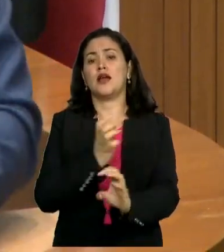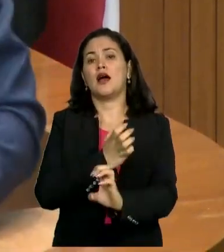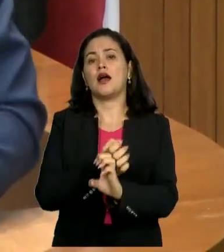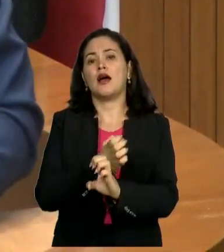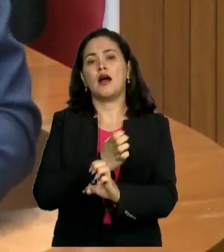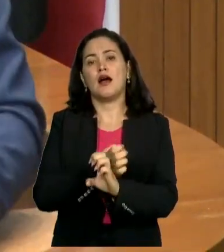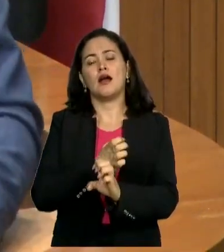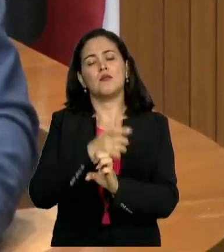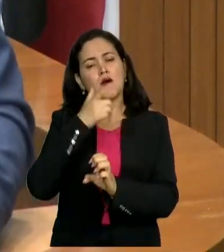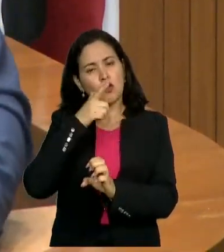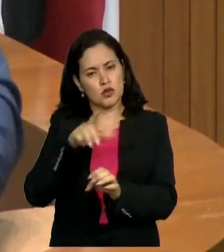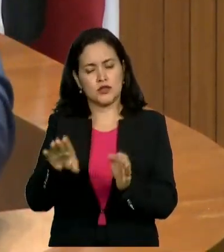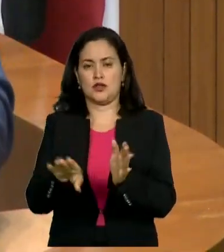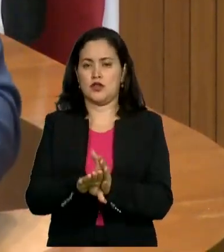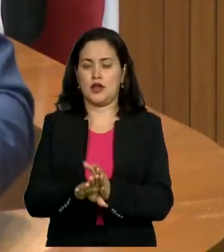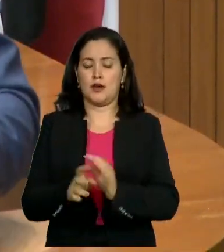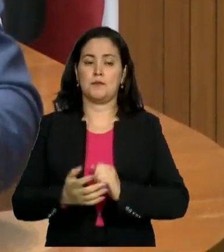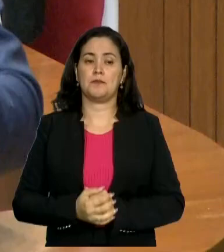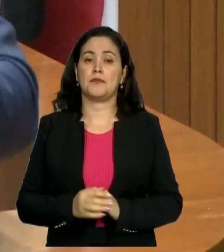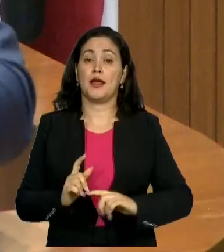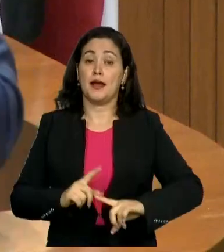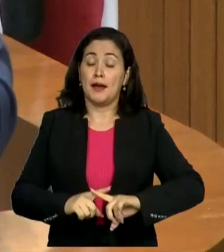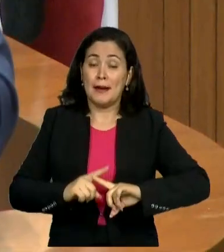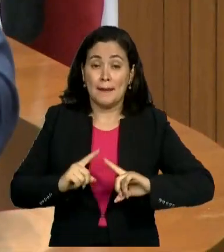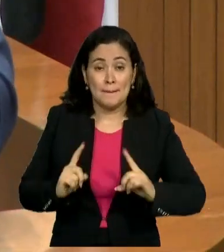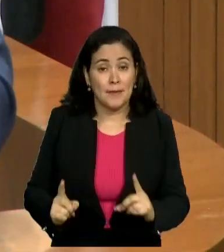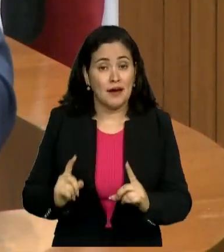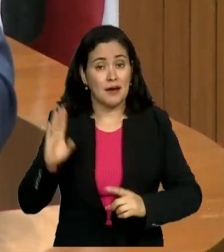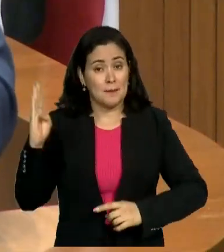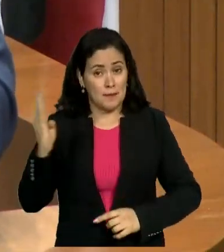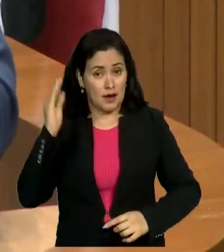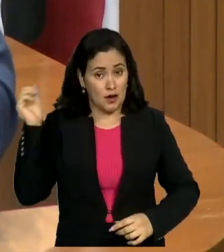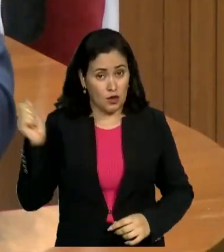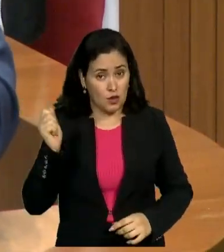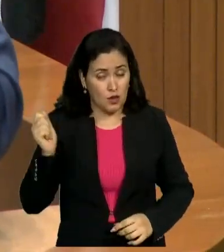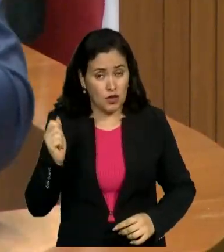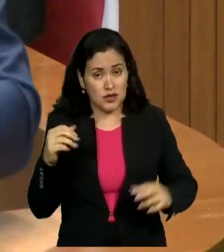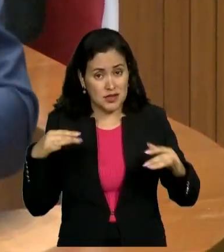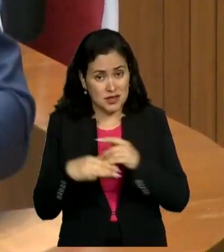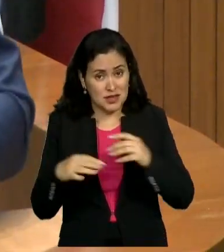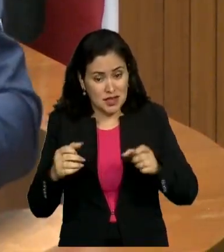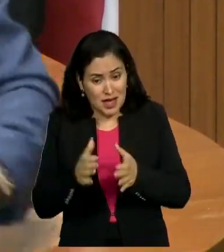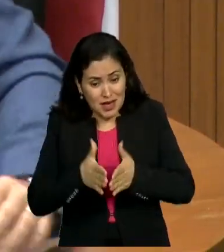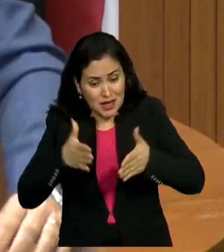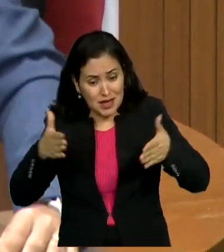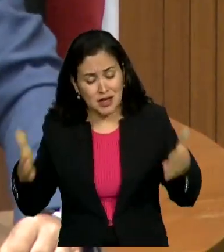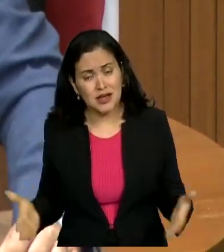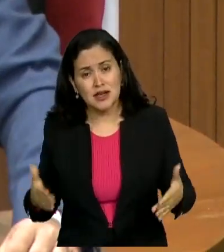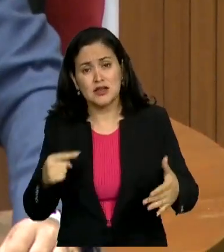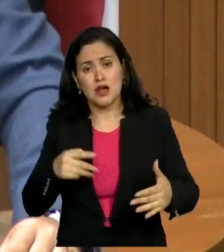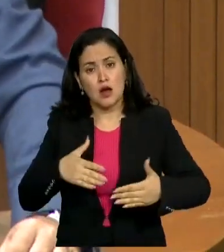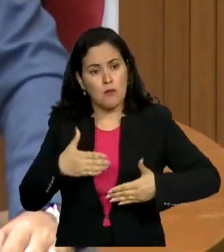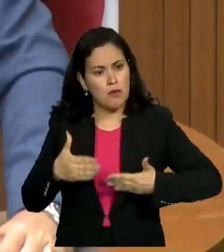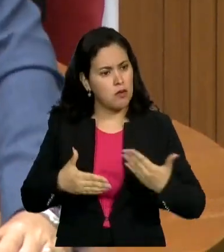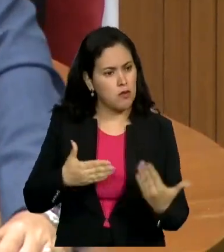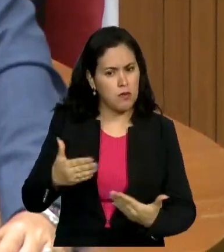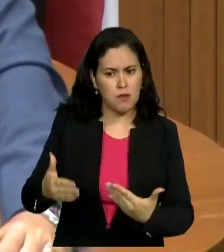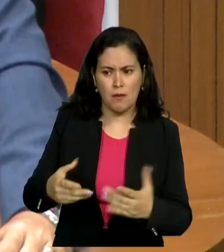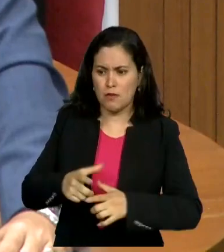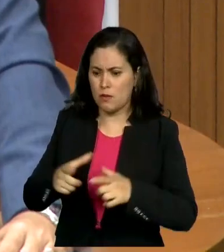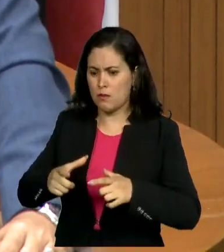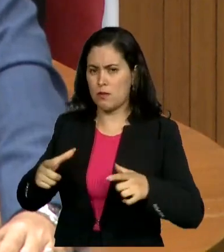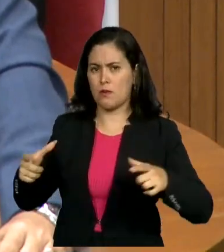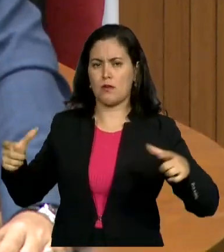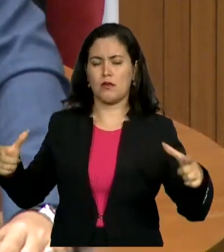é cidade grande, que tem crescido muito, que a maioria dos bairros, e principalmente os bairros que mais crescem, não são atendidos pela